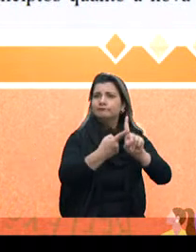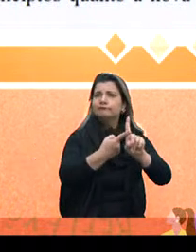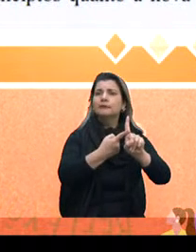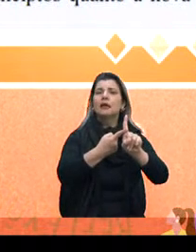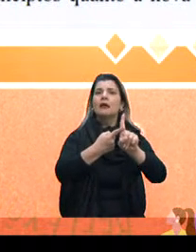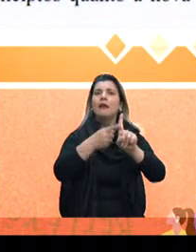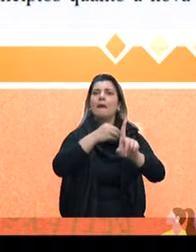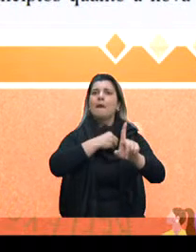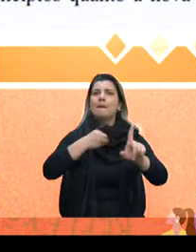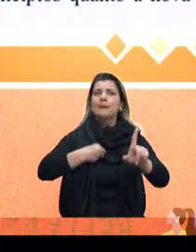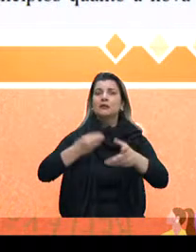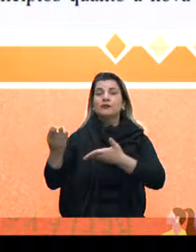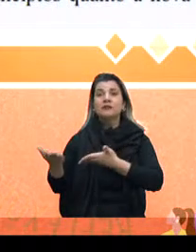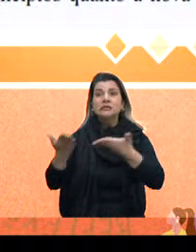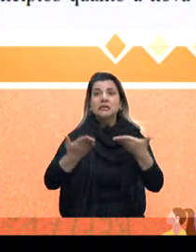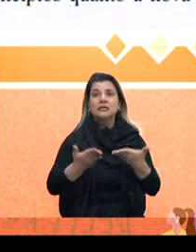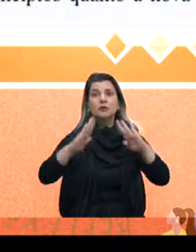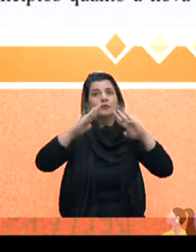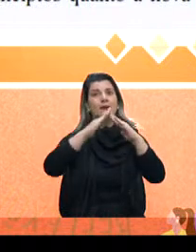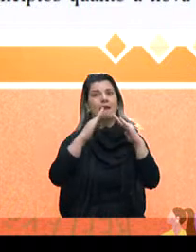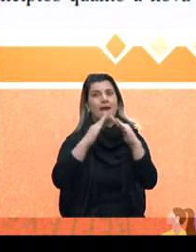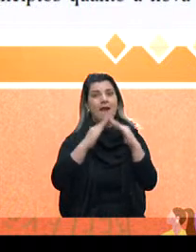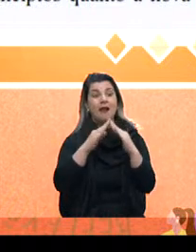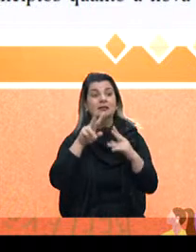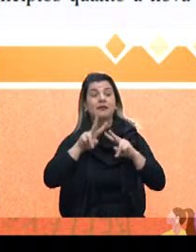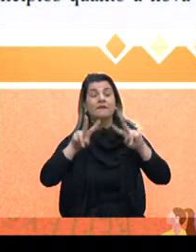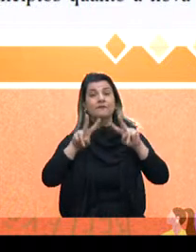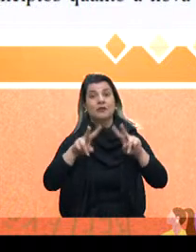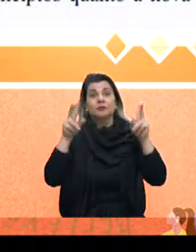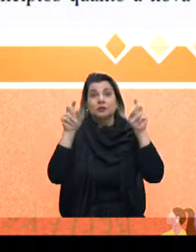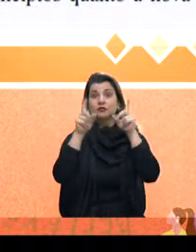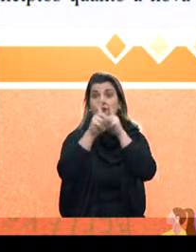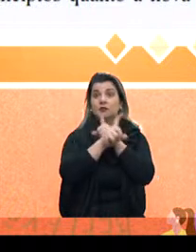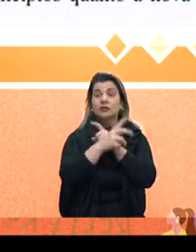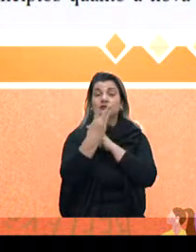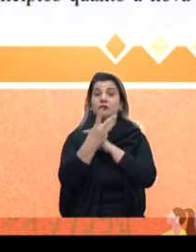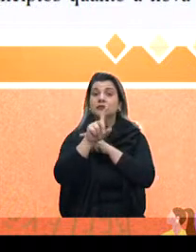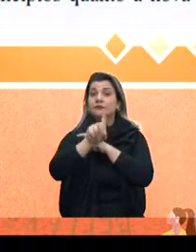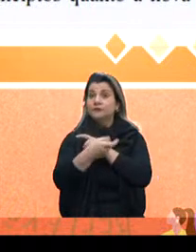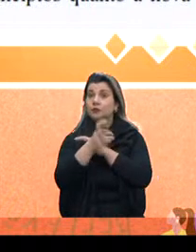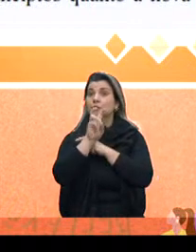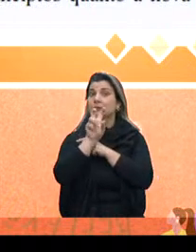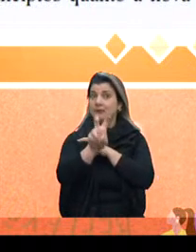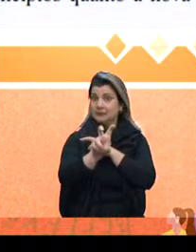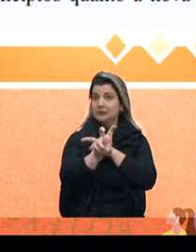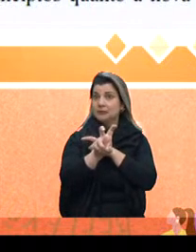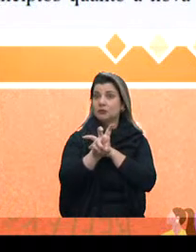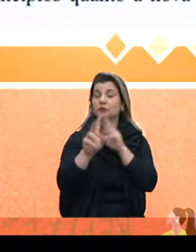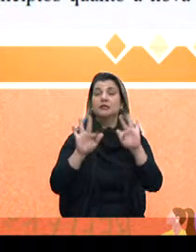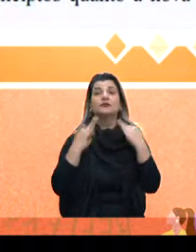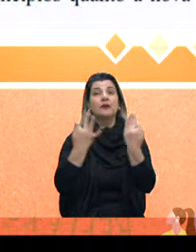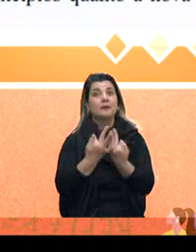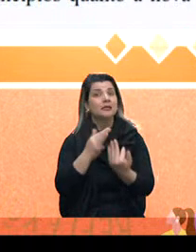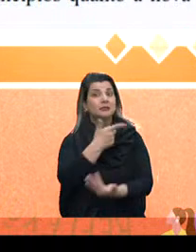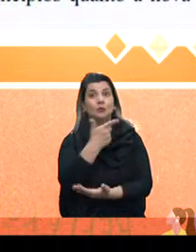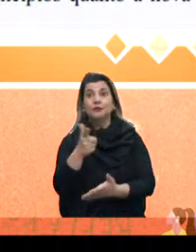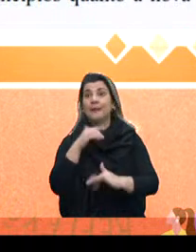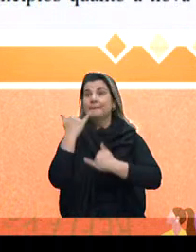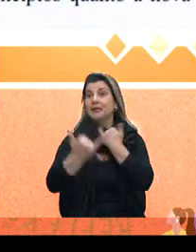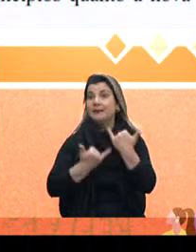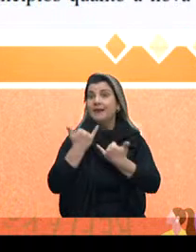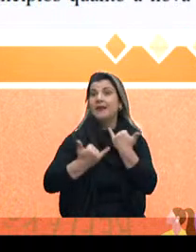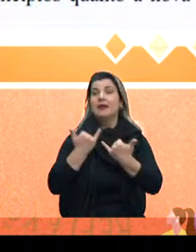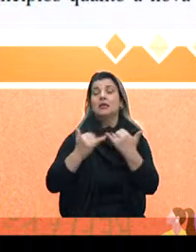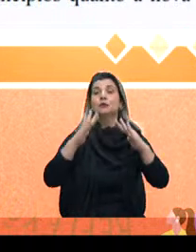visitação domiciliar, a gente viu ali a dificuldade de 3,5% das famílias gaúchas terem brinquedos para poder enriquecer a atividade